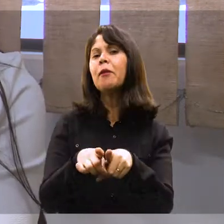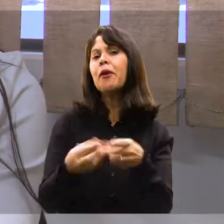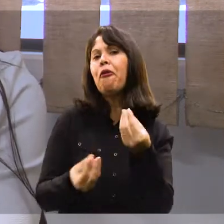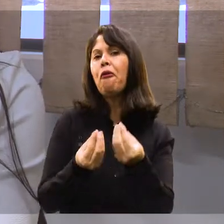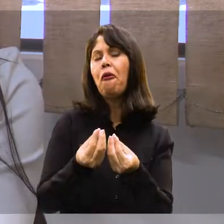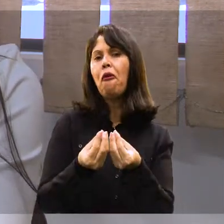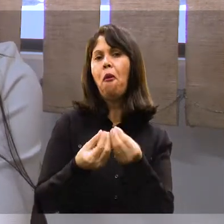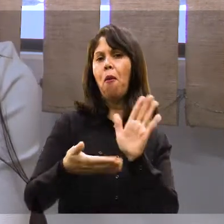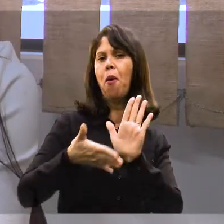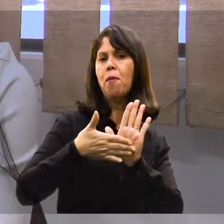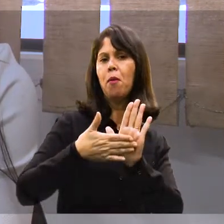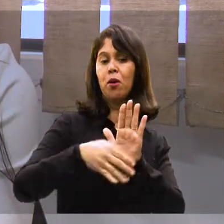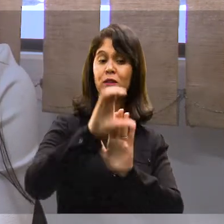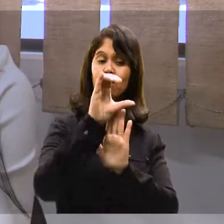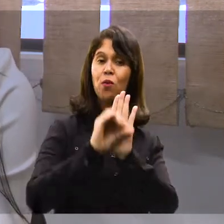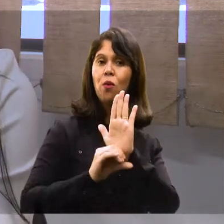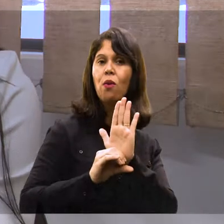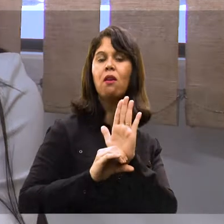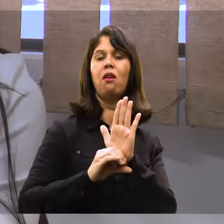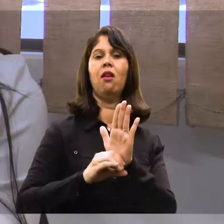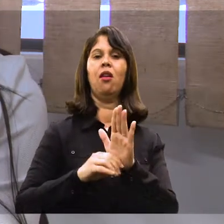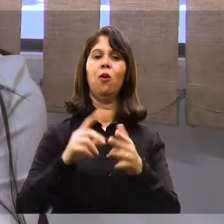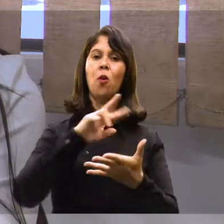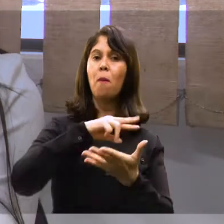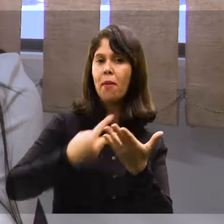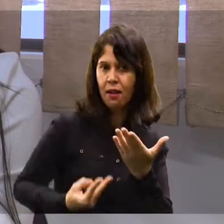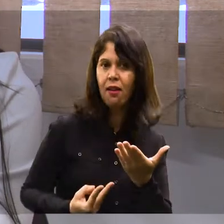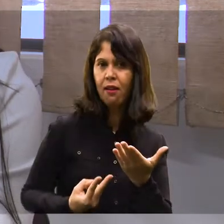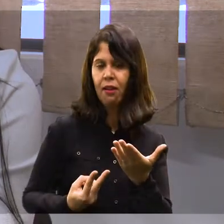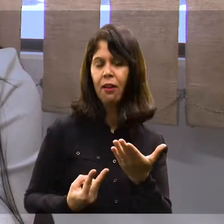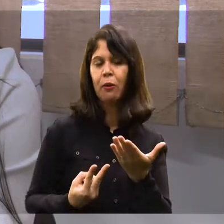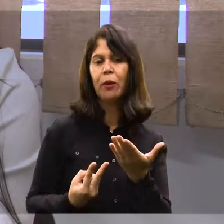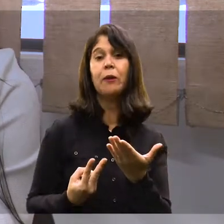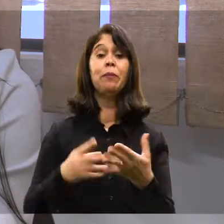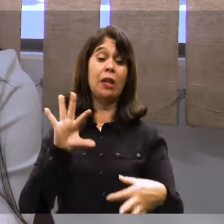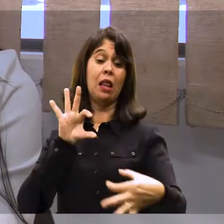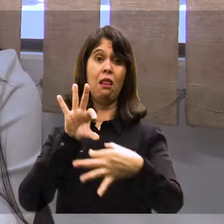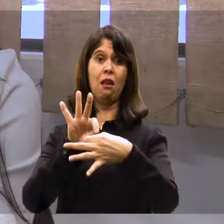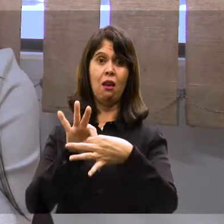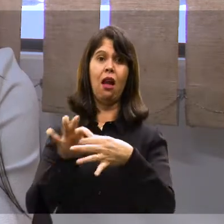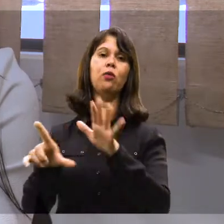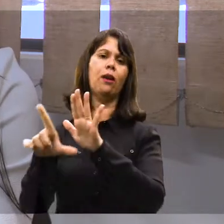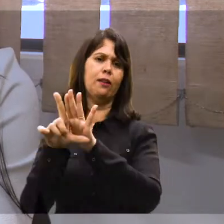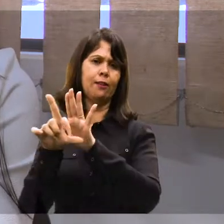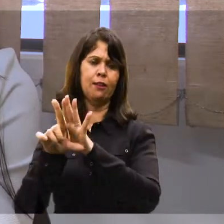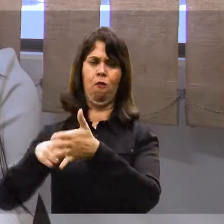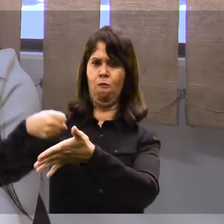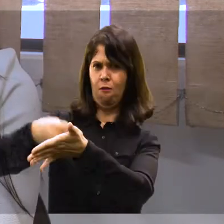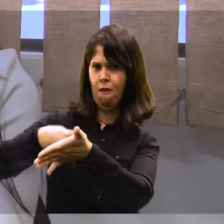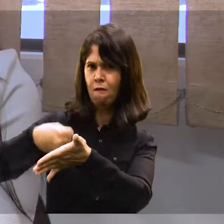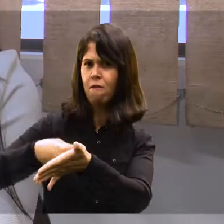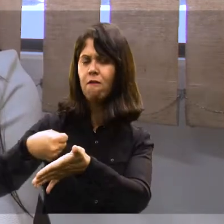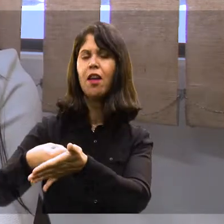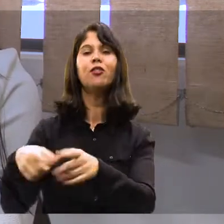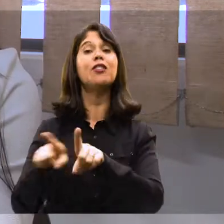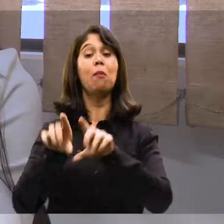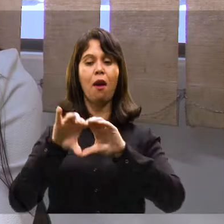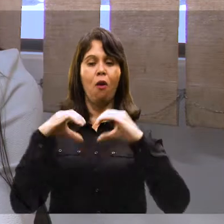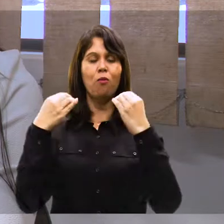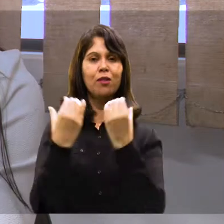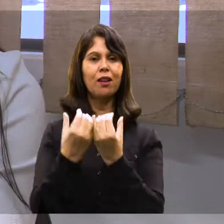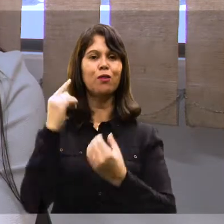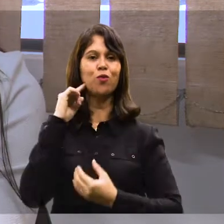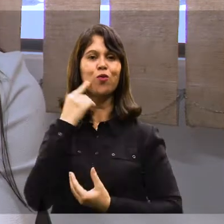como construir um currículo que a gente tem chamado de um currículo bilíngue, tal qual a legislação tem defendido e as